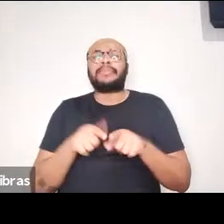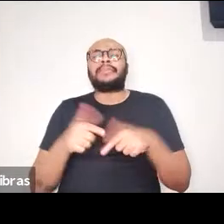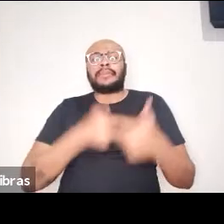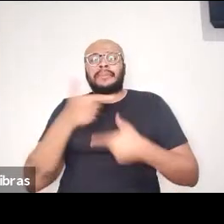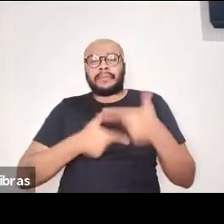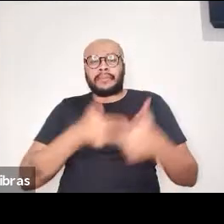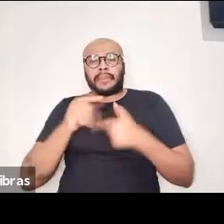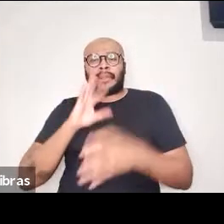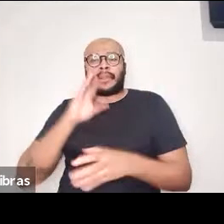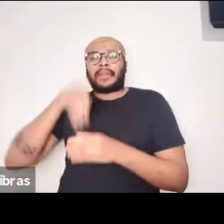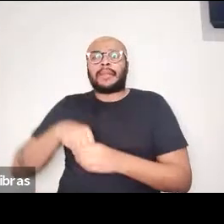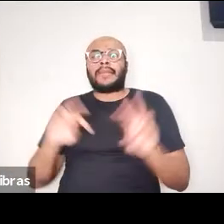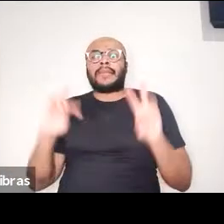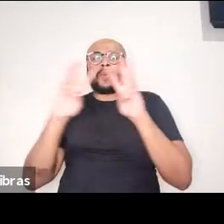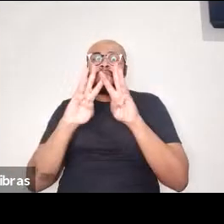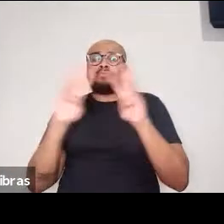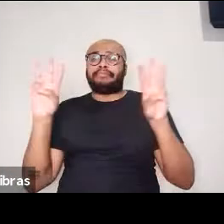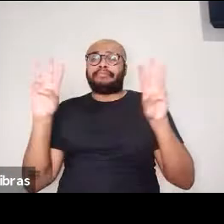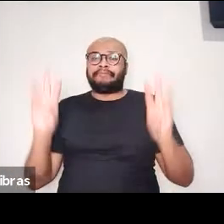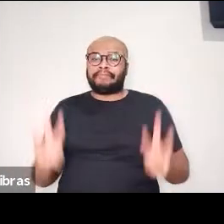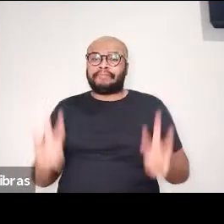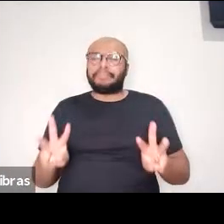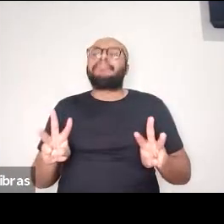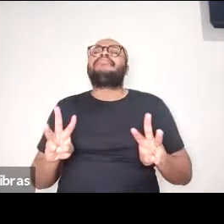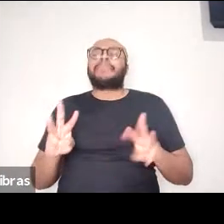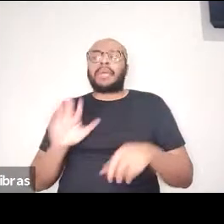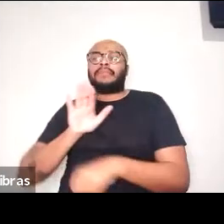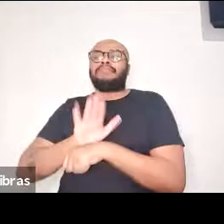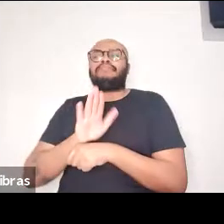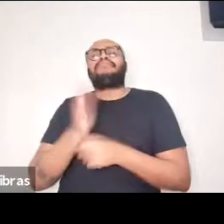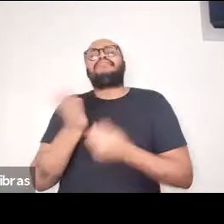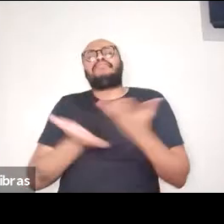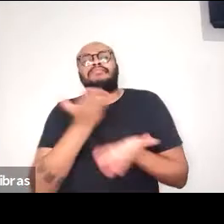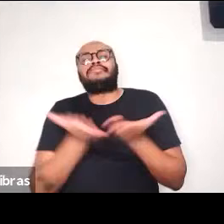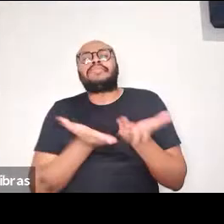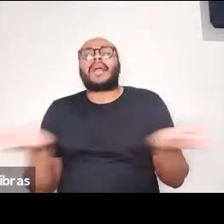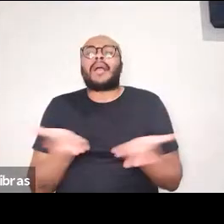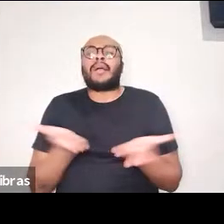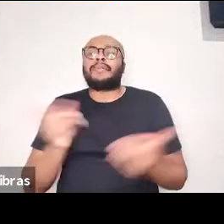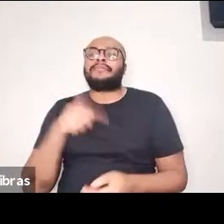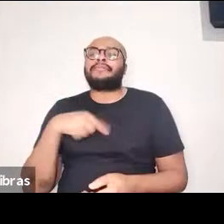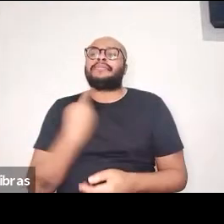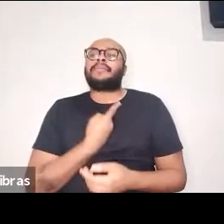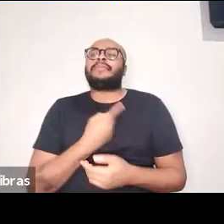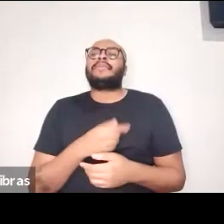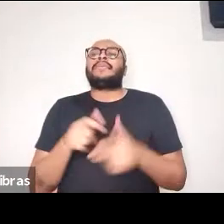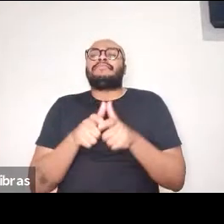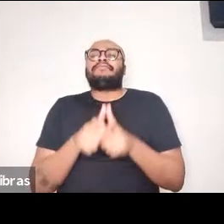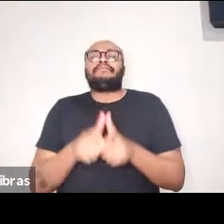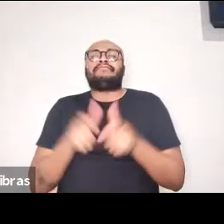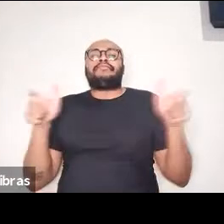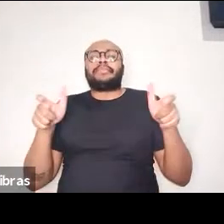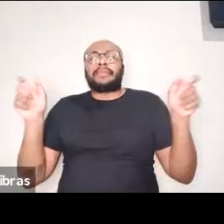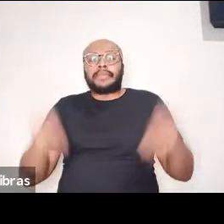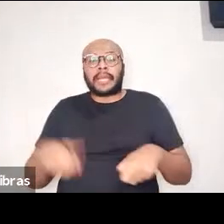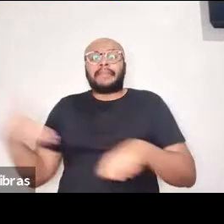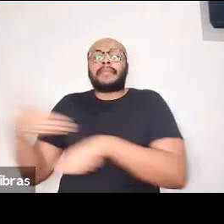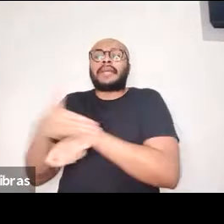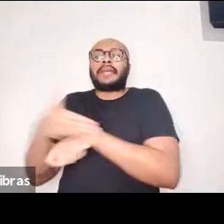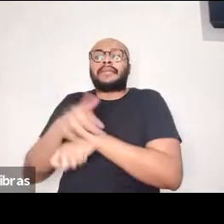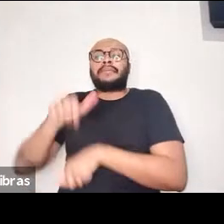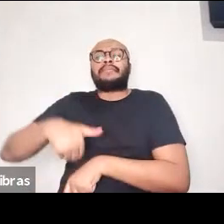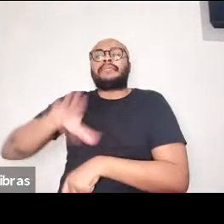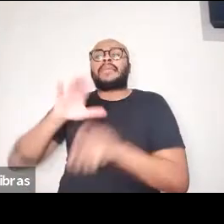Universidade Federal do Paraná, que colaboram conosco para ampliarmos as possibilidades de participação da